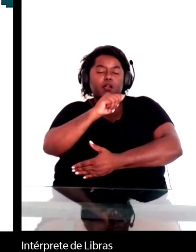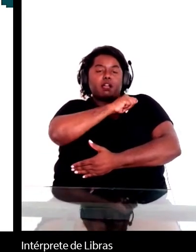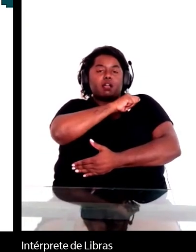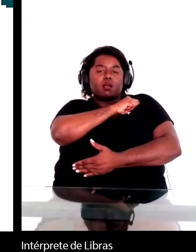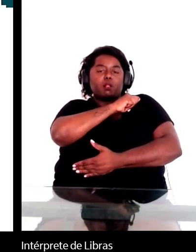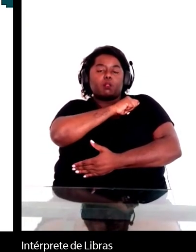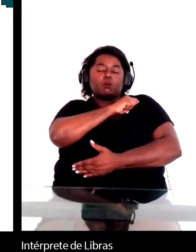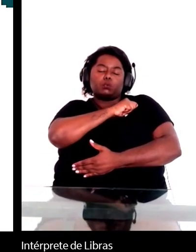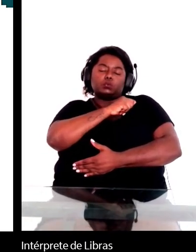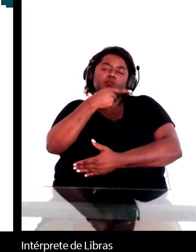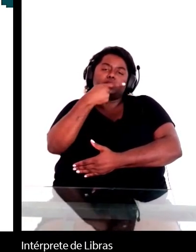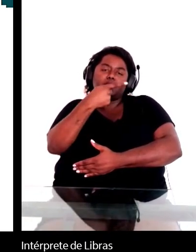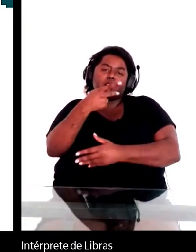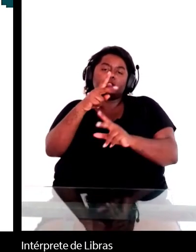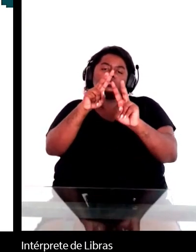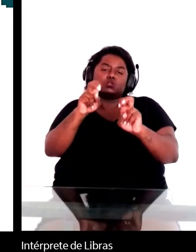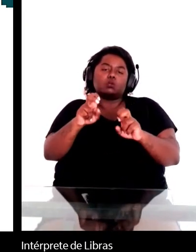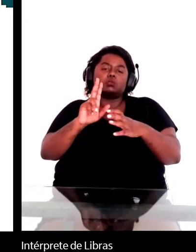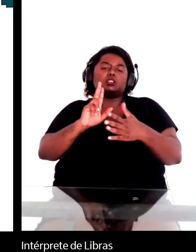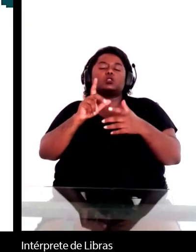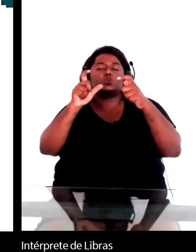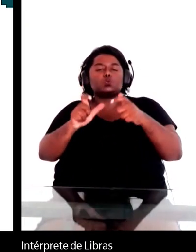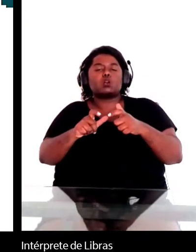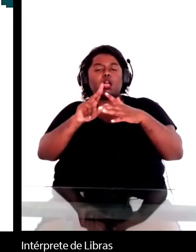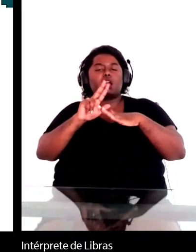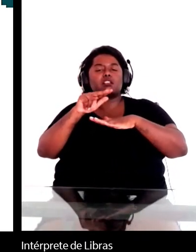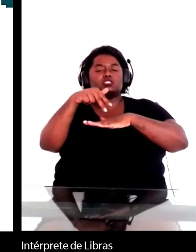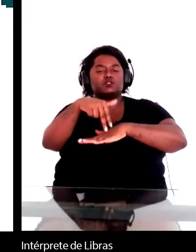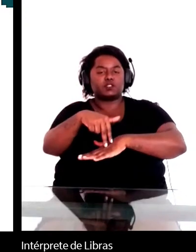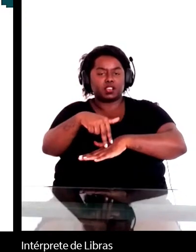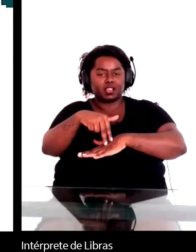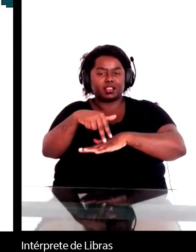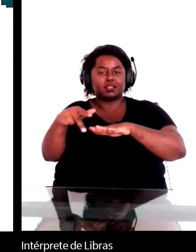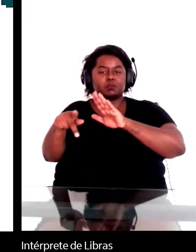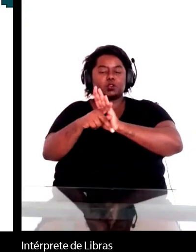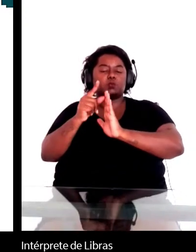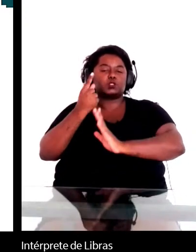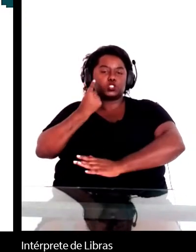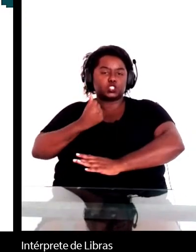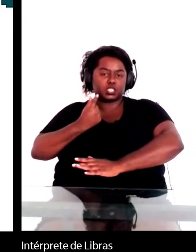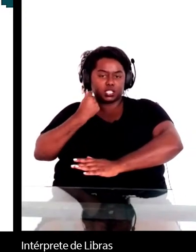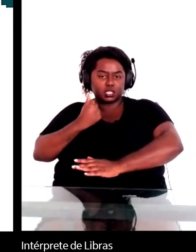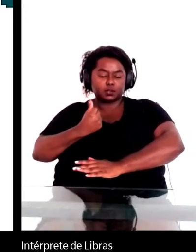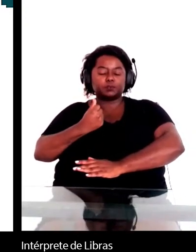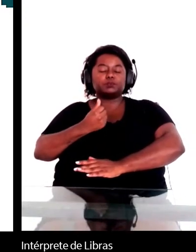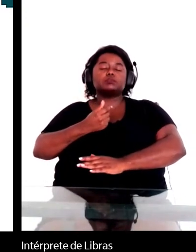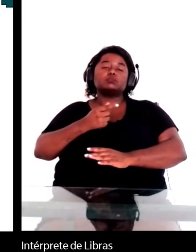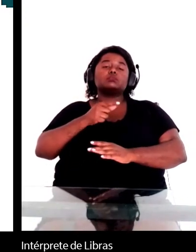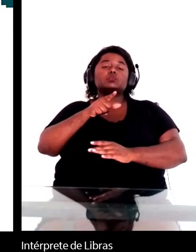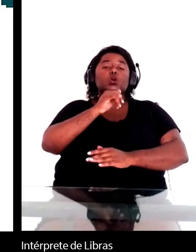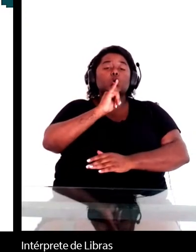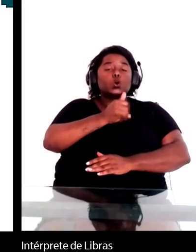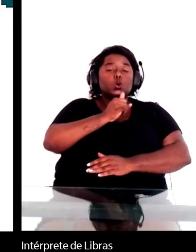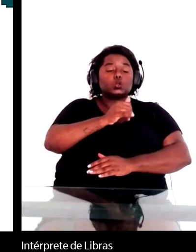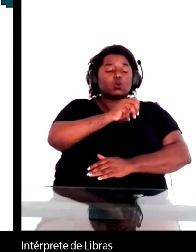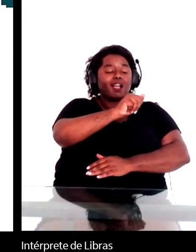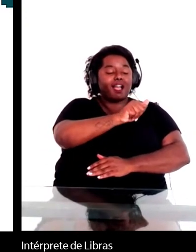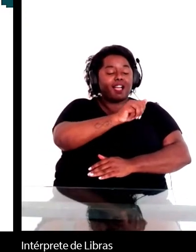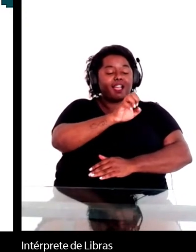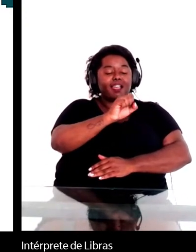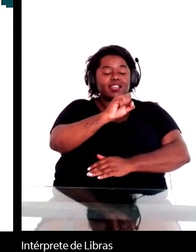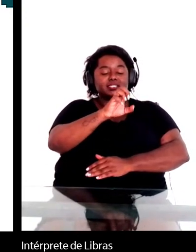sobre o lugar de fala de Djalima Ribeiro nos contos A Escrava e Pai contra a Mãe.